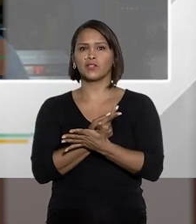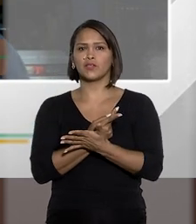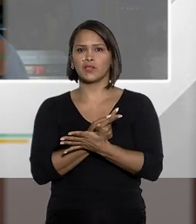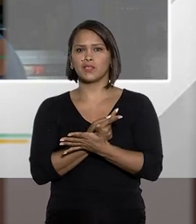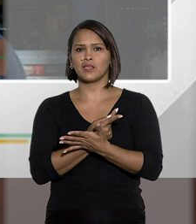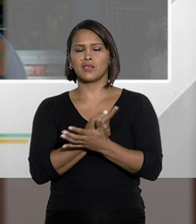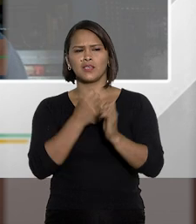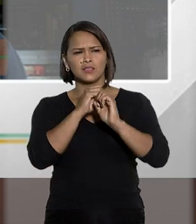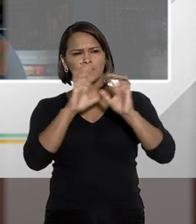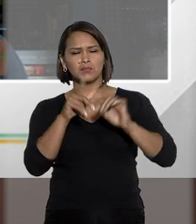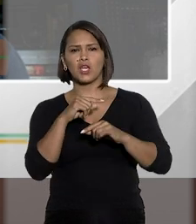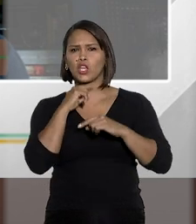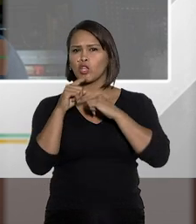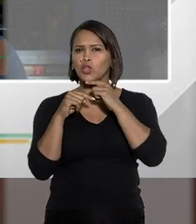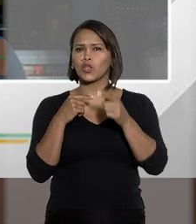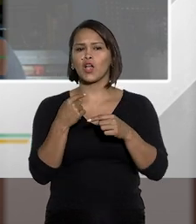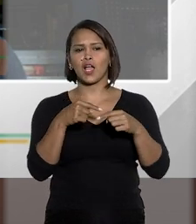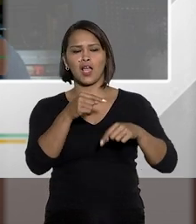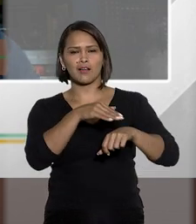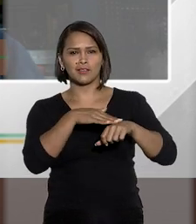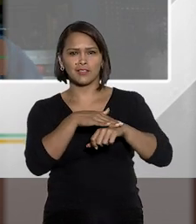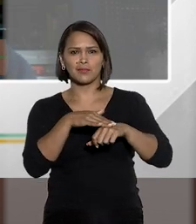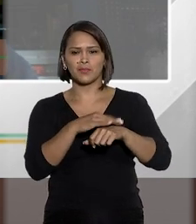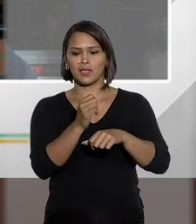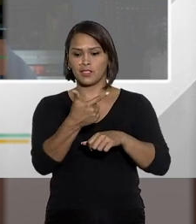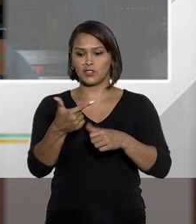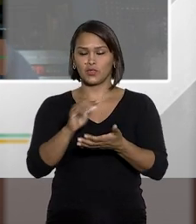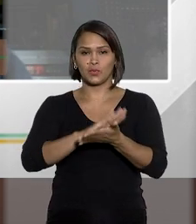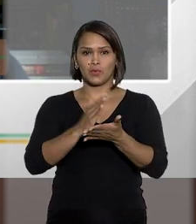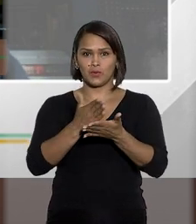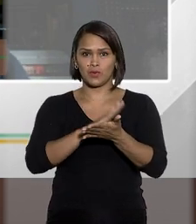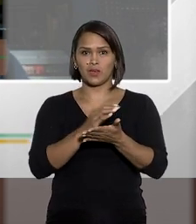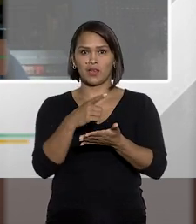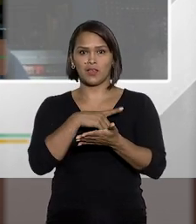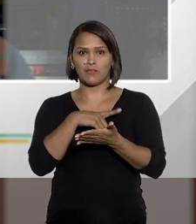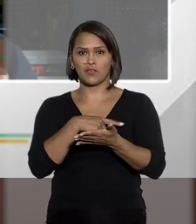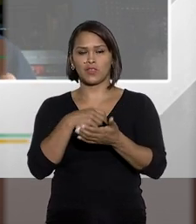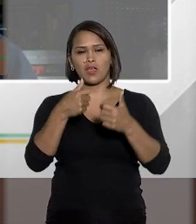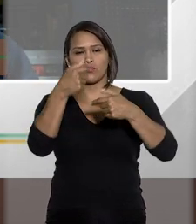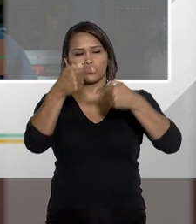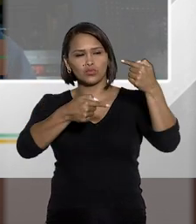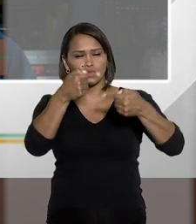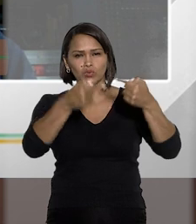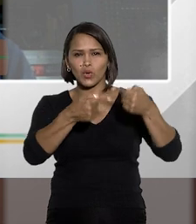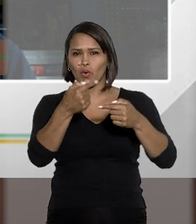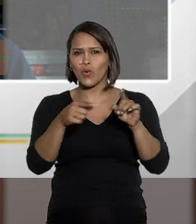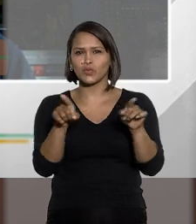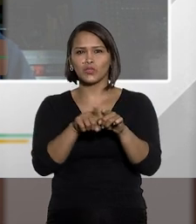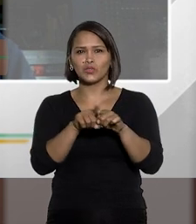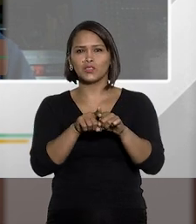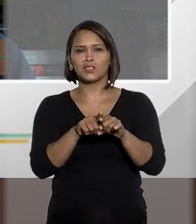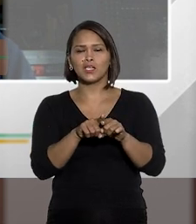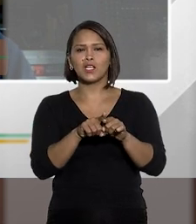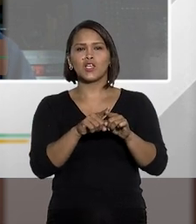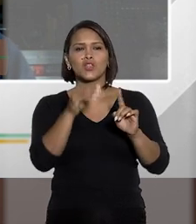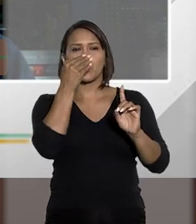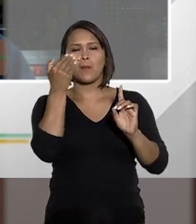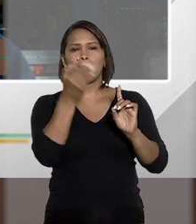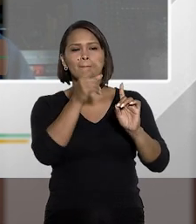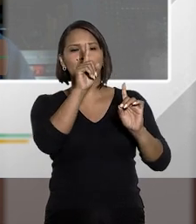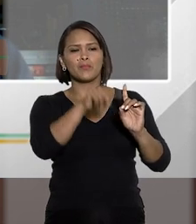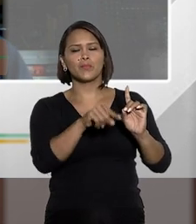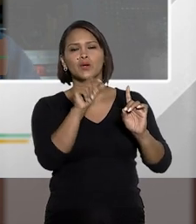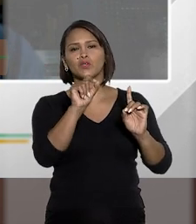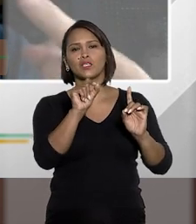e acaba despertando, sem dúvida, algum debate. Na segunda edição do meu livro, eu discuto a questão do perp